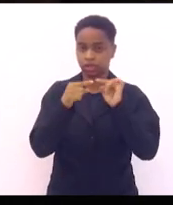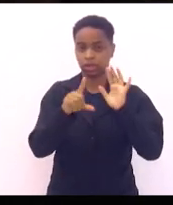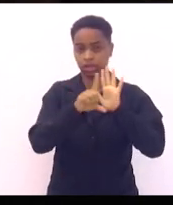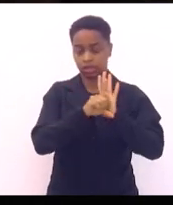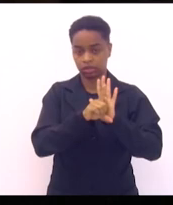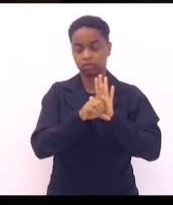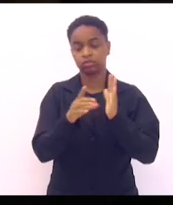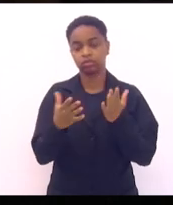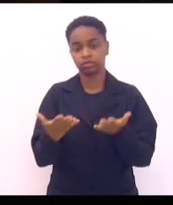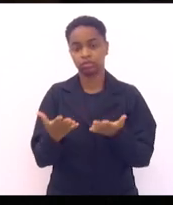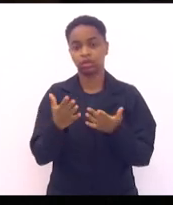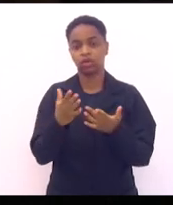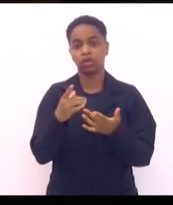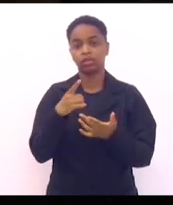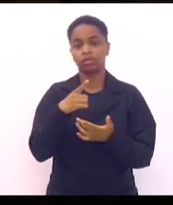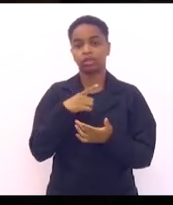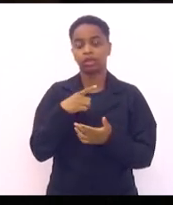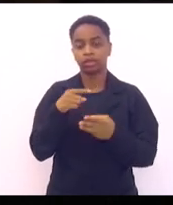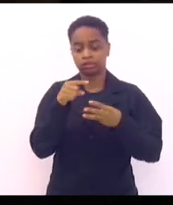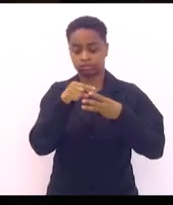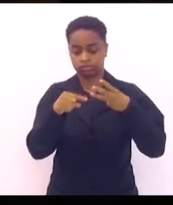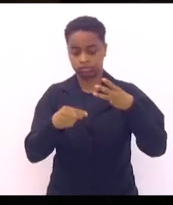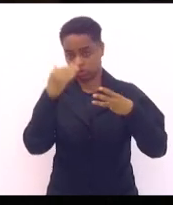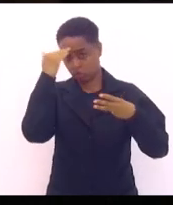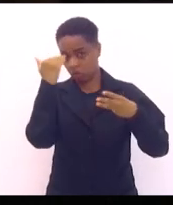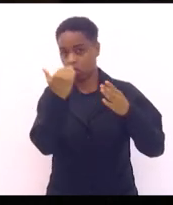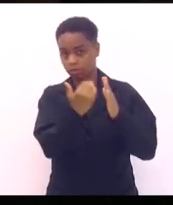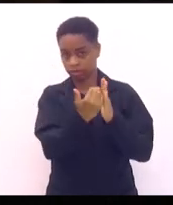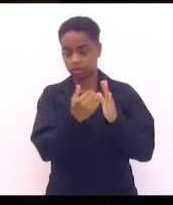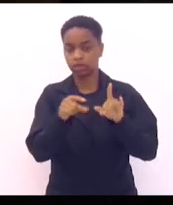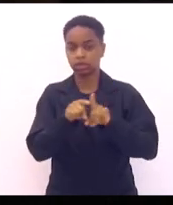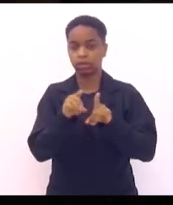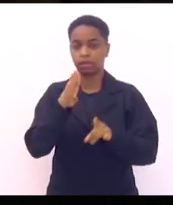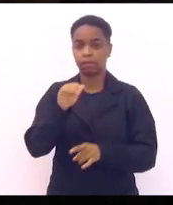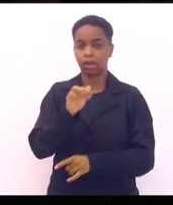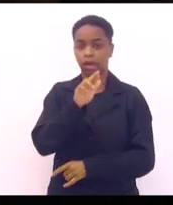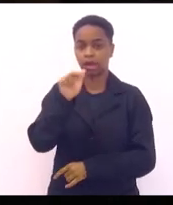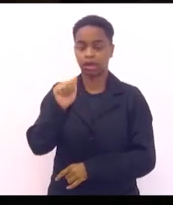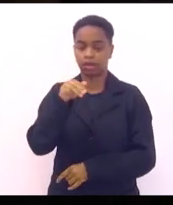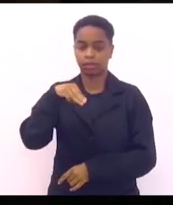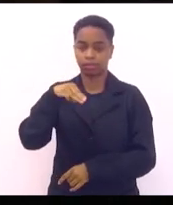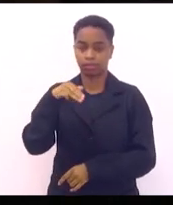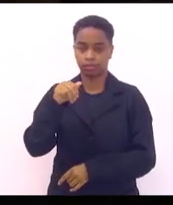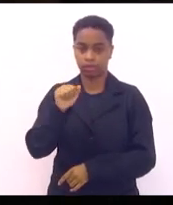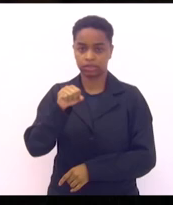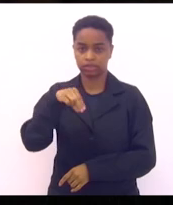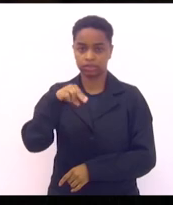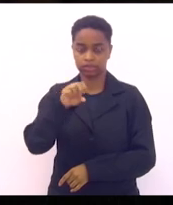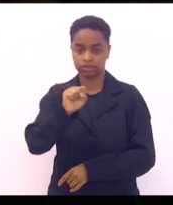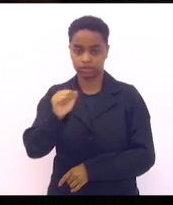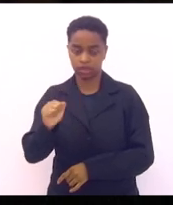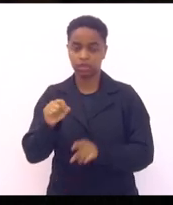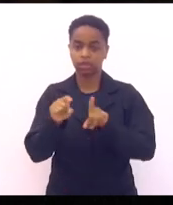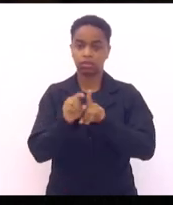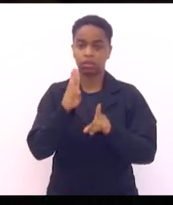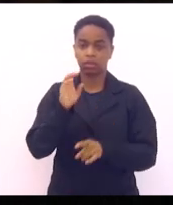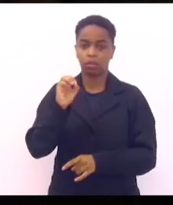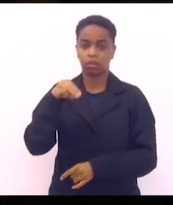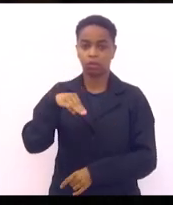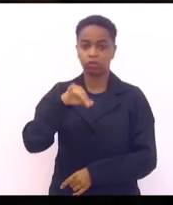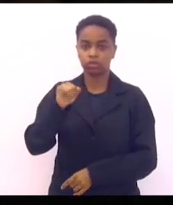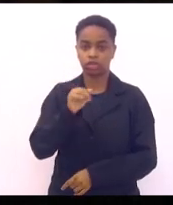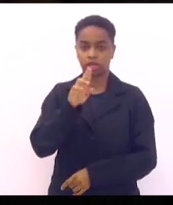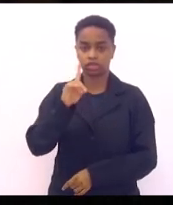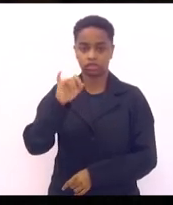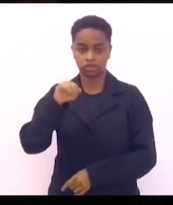estabelece aqui três indicadores, Barra Mansa, 384 mil, Bom Jardim, 71 mil